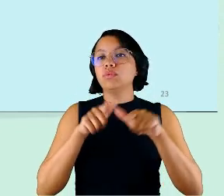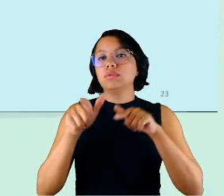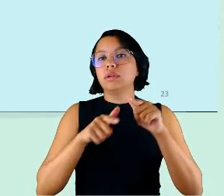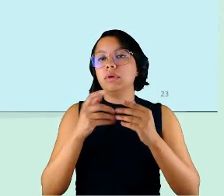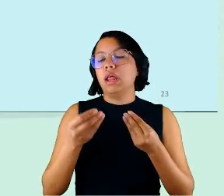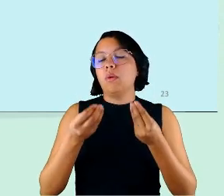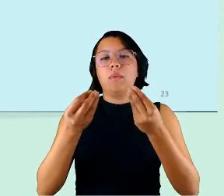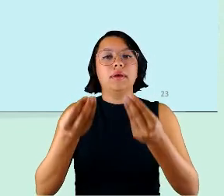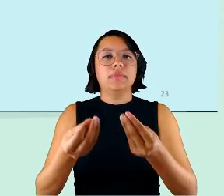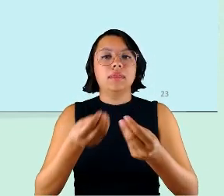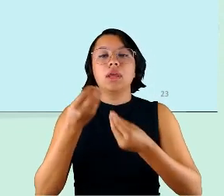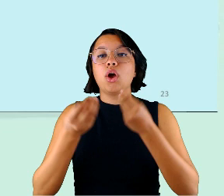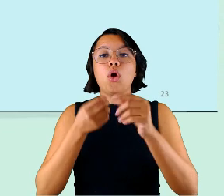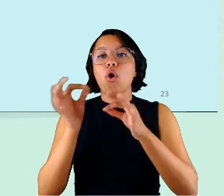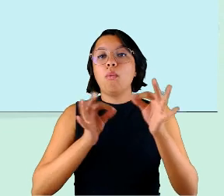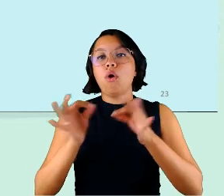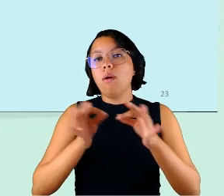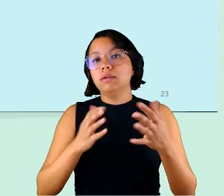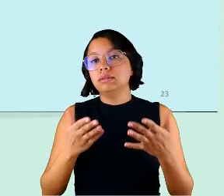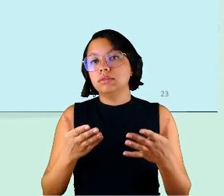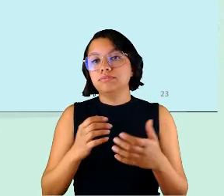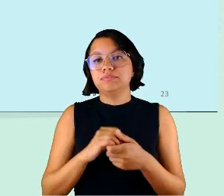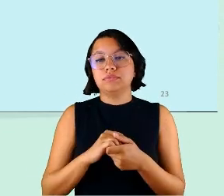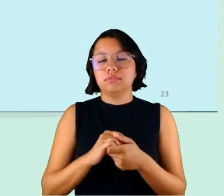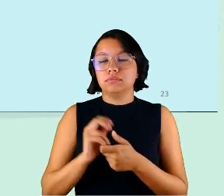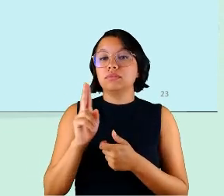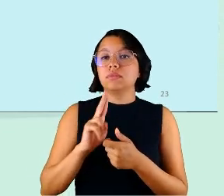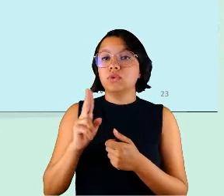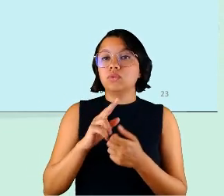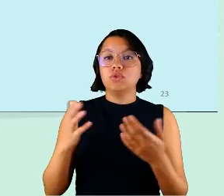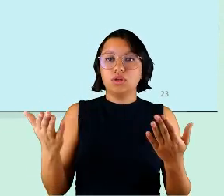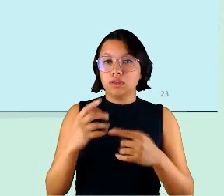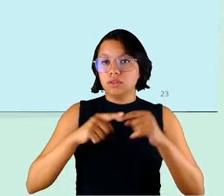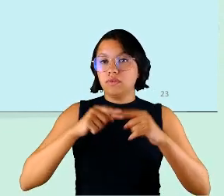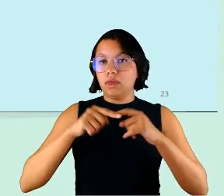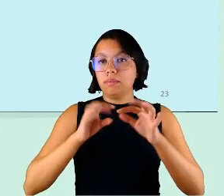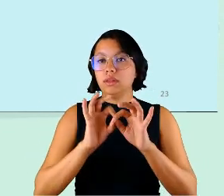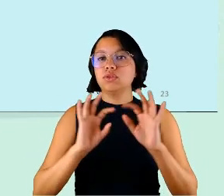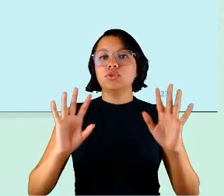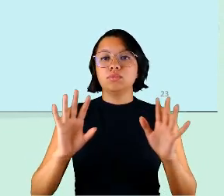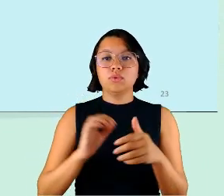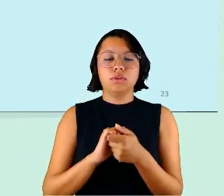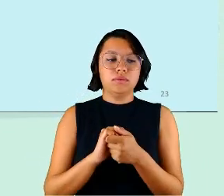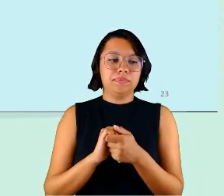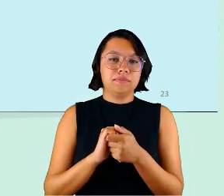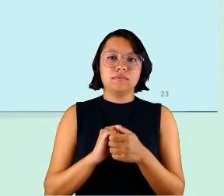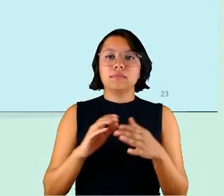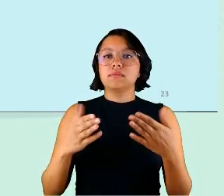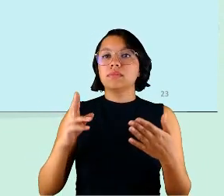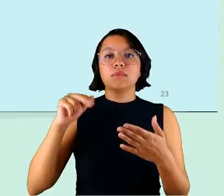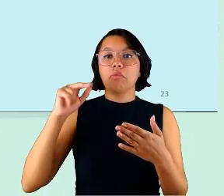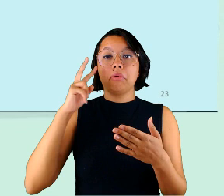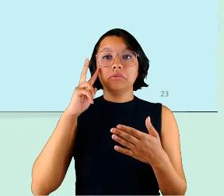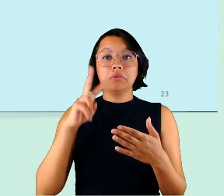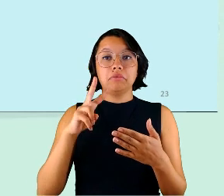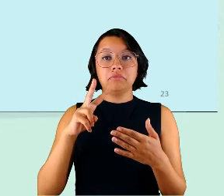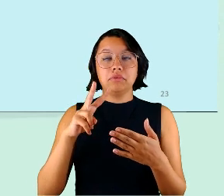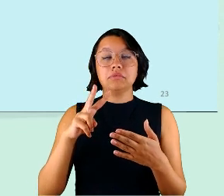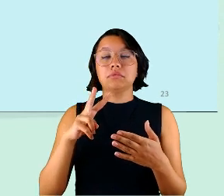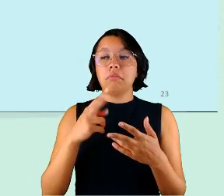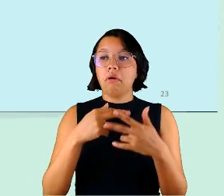entregas como se organizar e utilizar as ferramentas que estavam disponíveis então eu nunca tinha visto algo tão